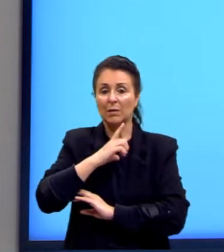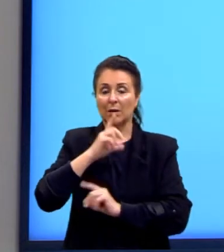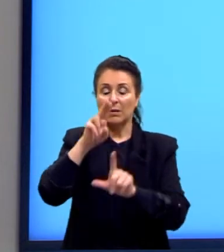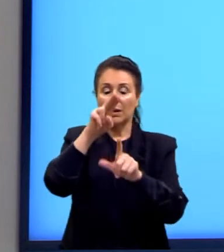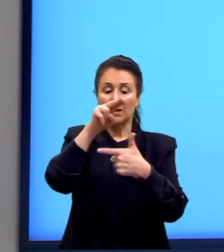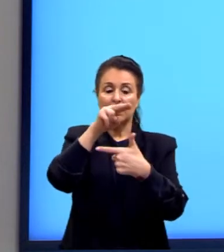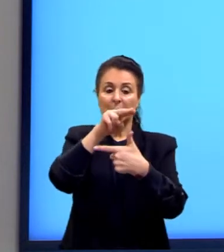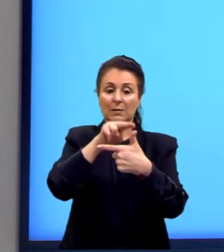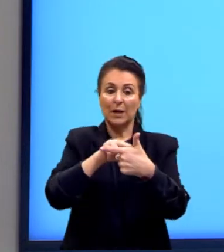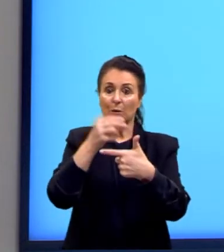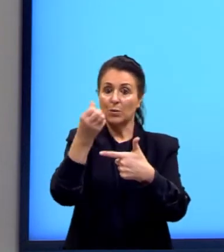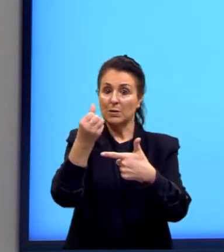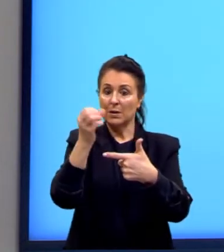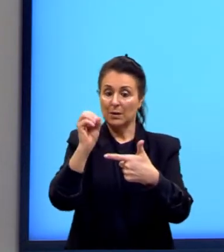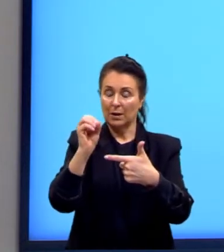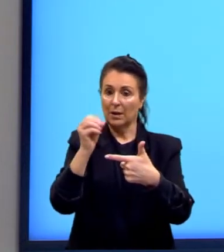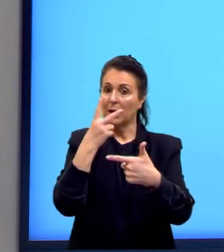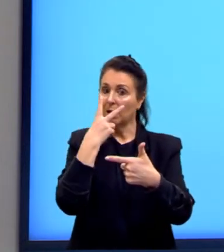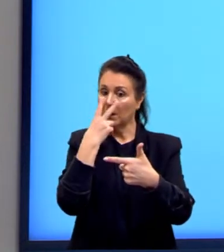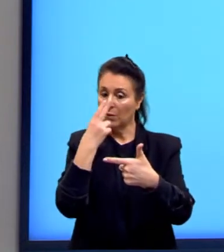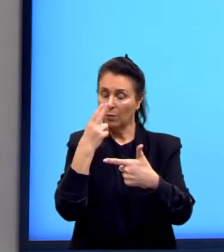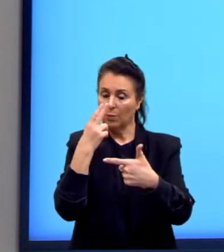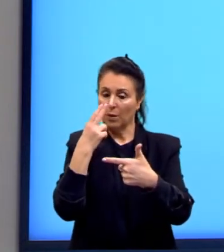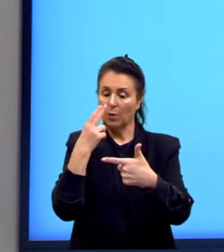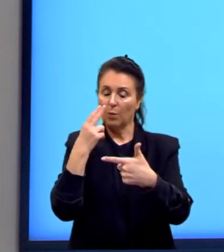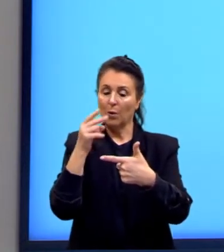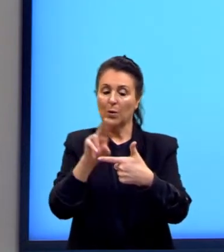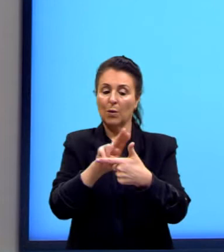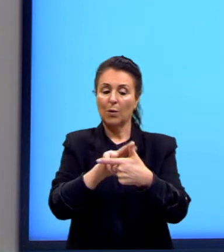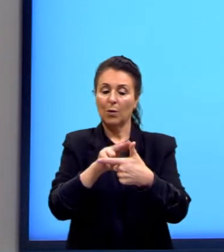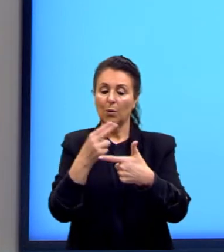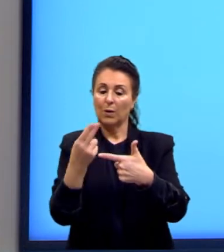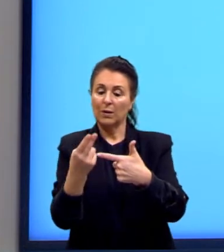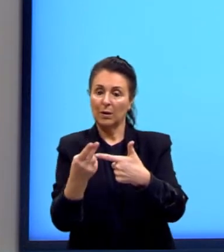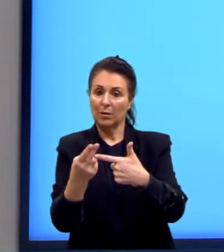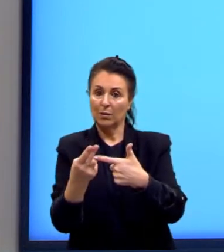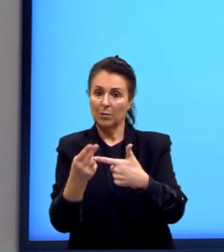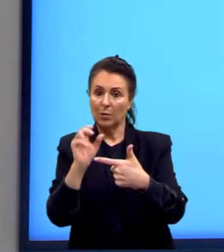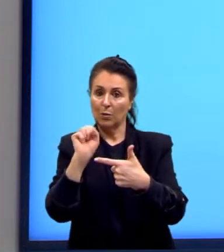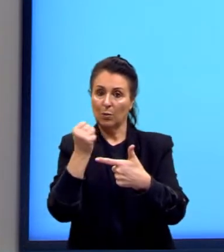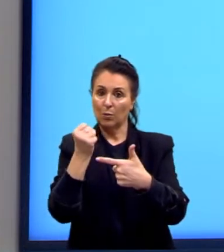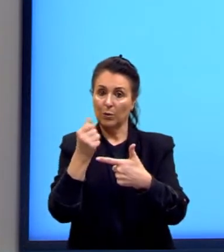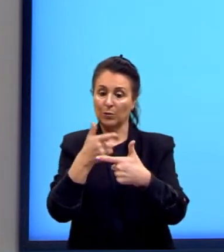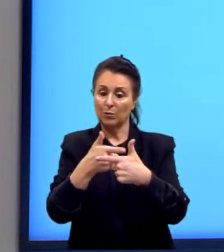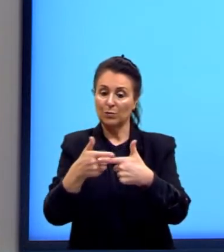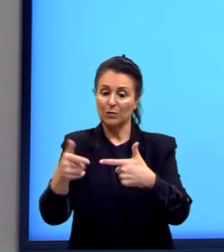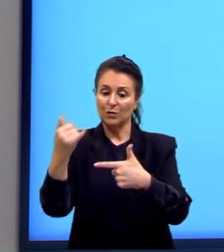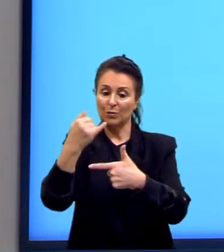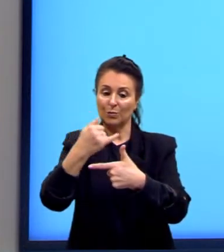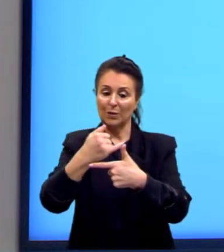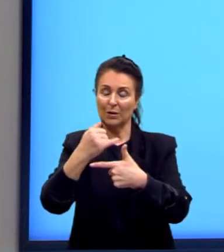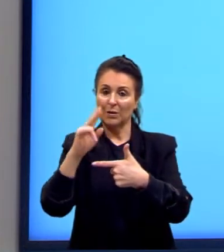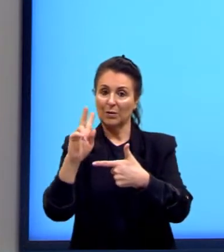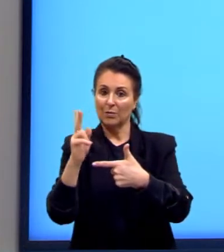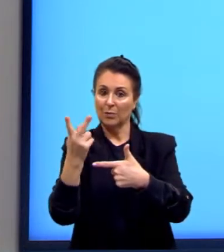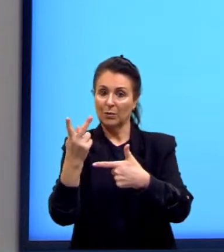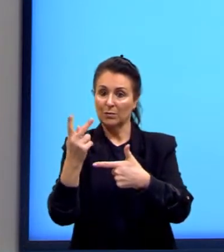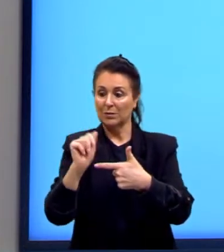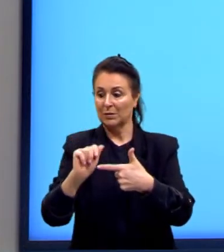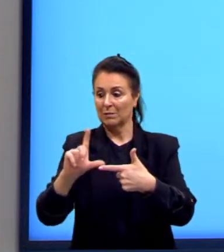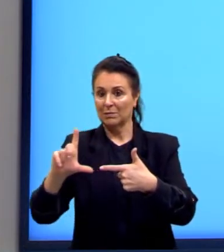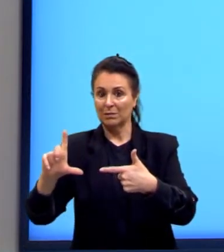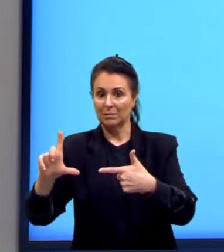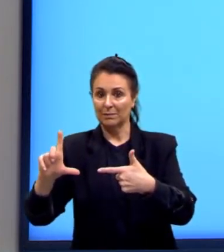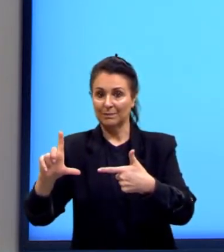de 60, que é igual cateto oposto, 8 dividido pela hipotenusa, que é L.